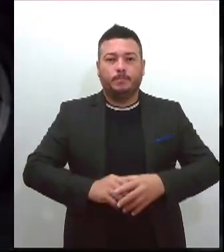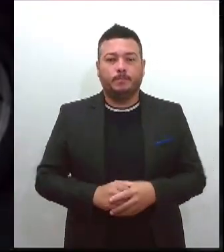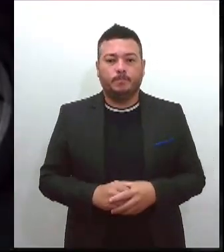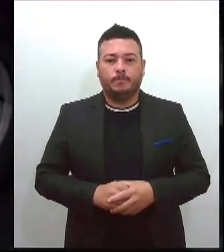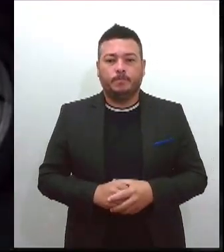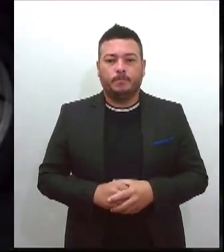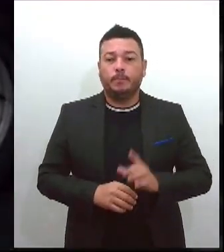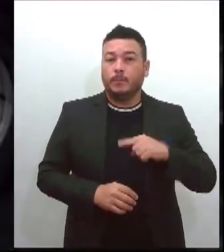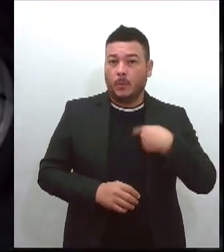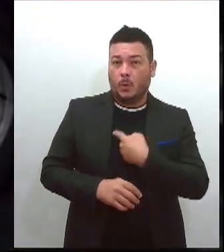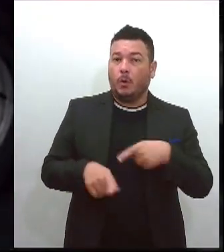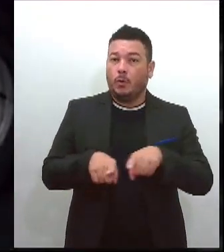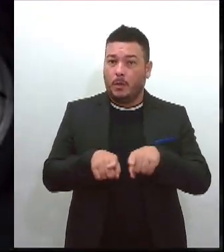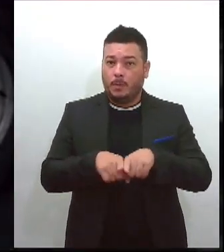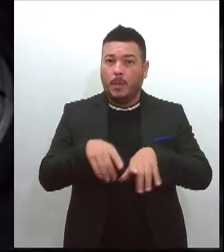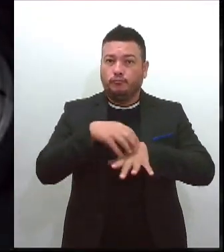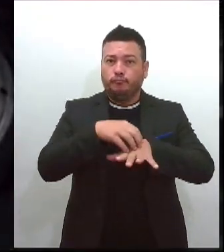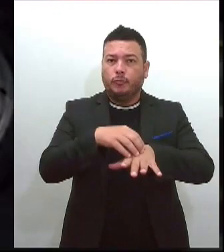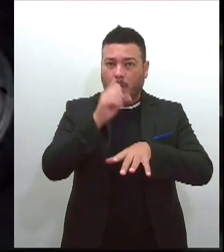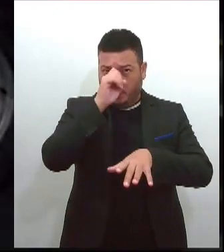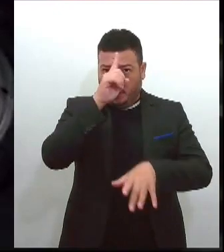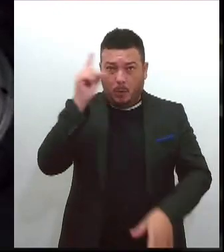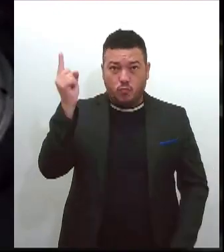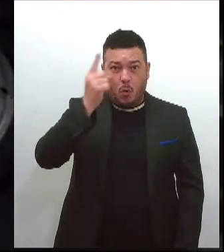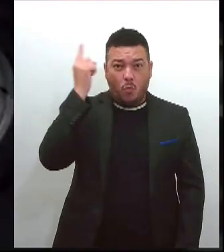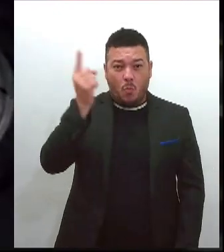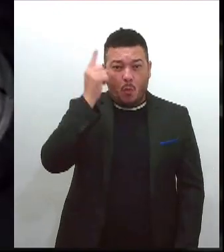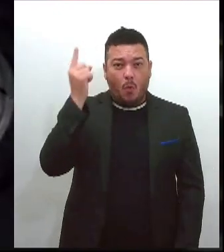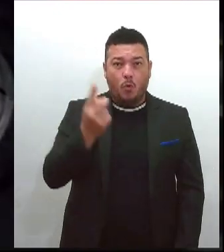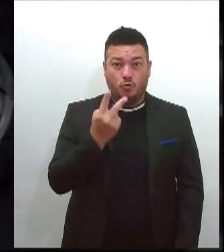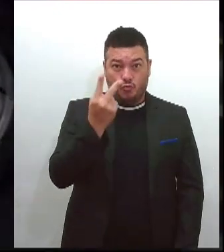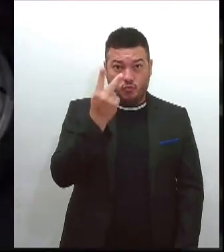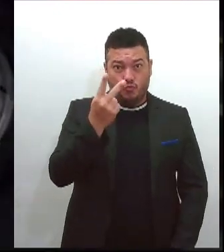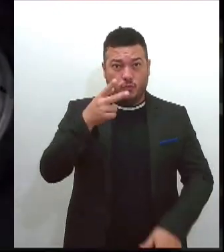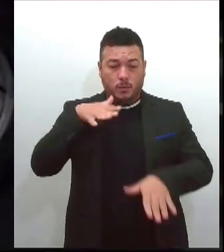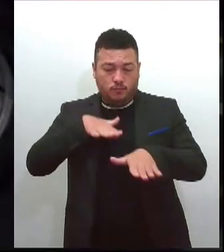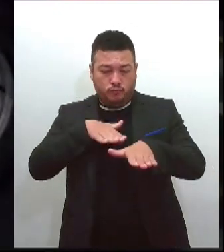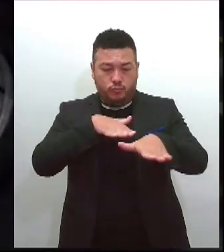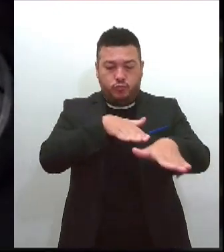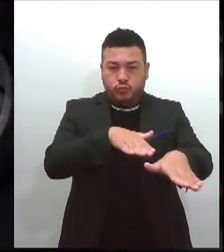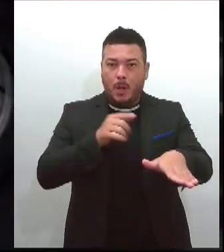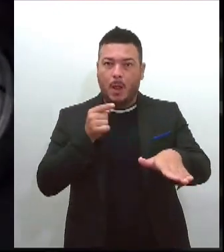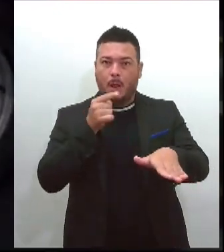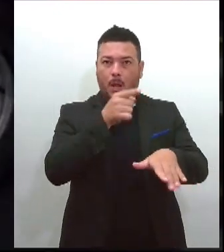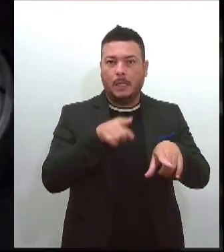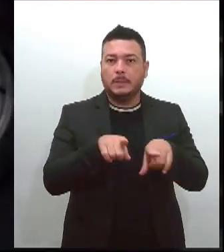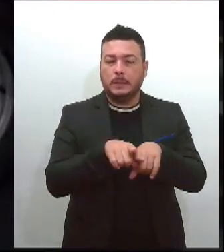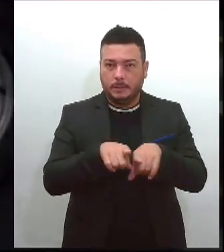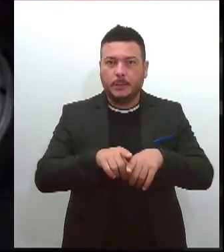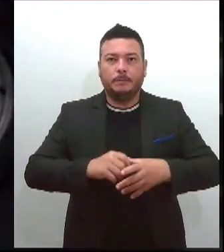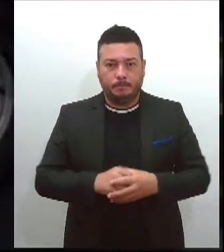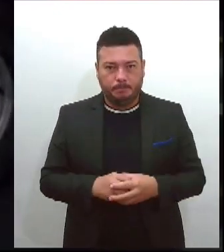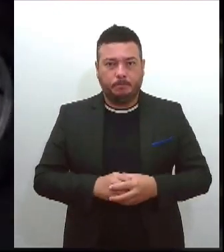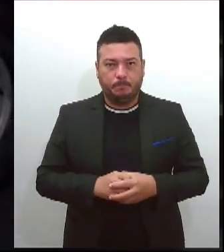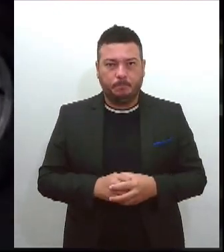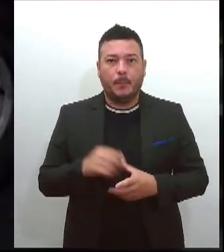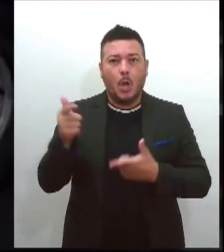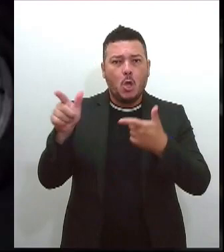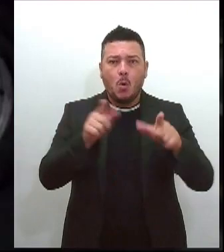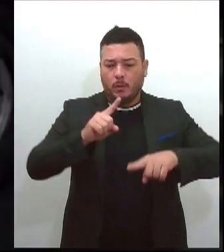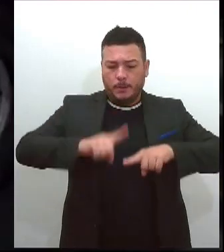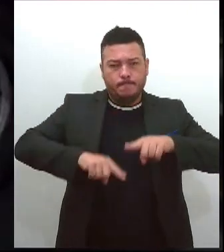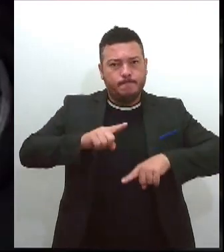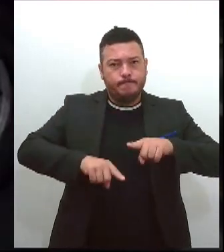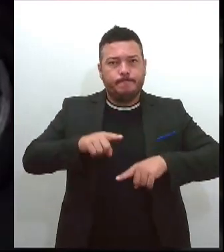enviando viaturas, duas picapes, estaremos enviando dois botes, drones e outros equipamentos de salvamento